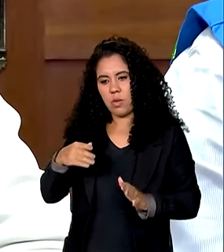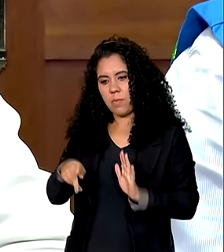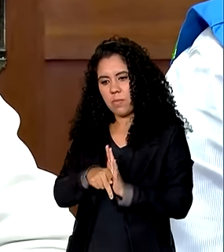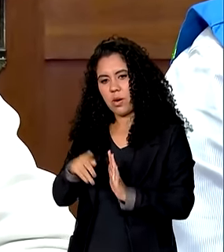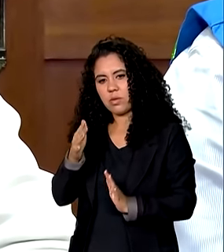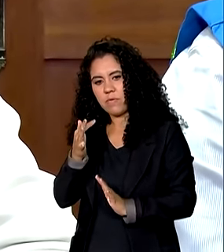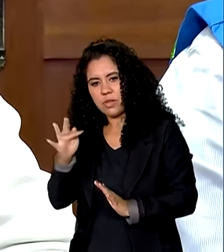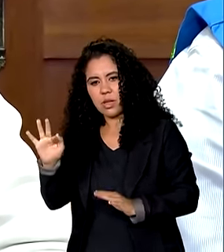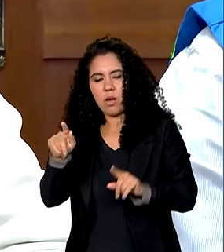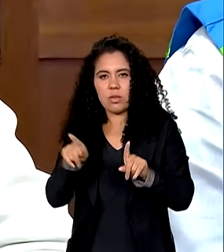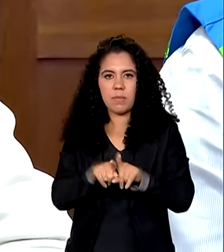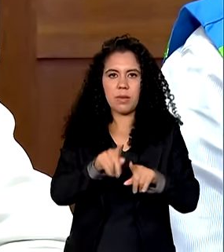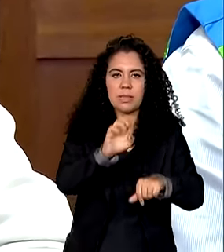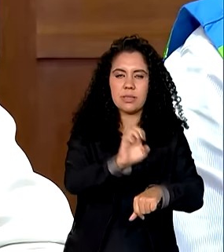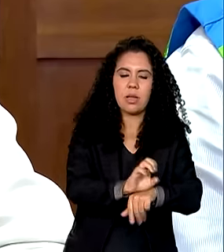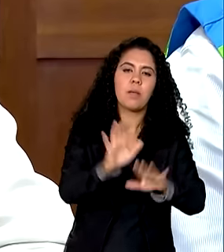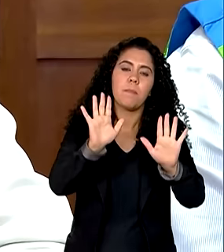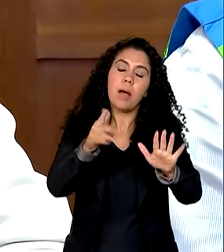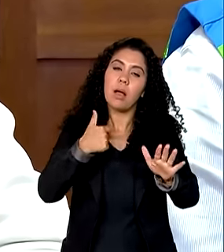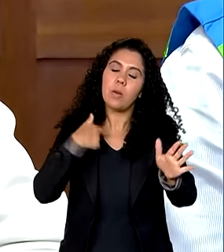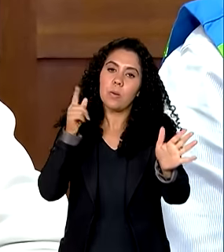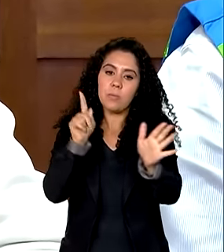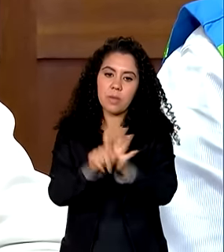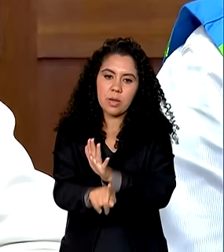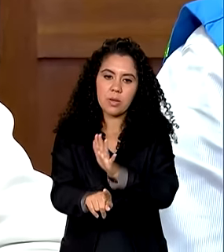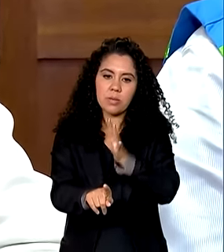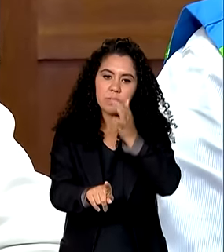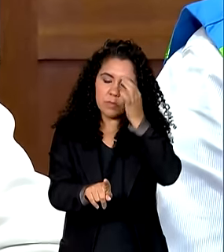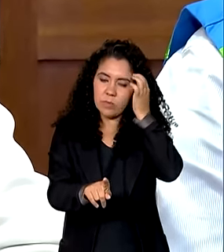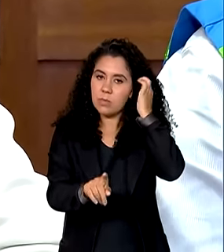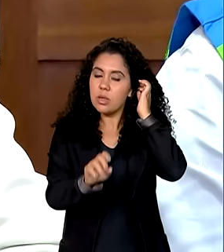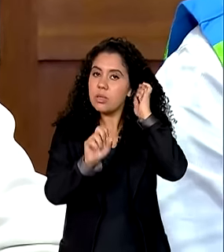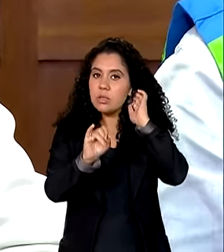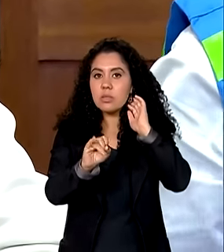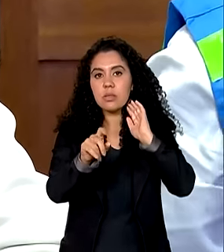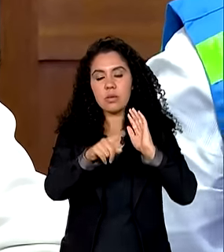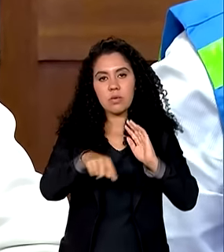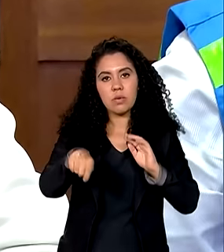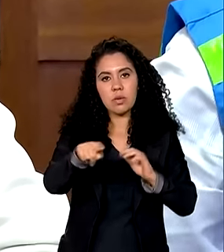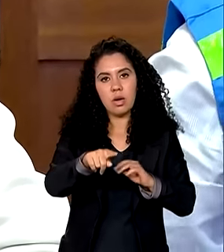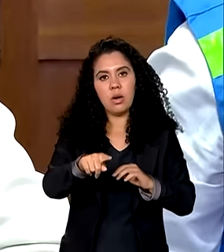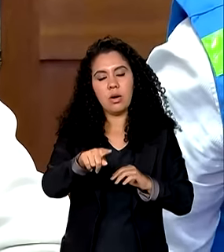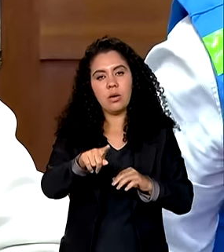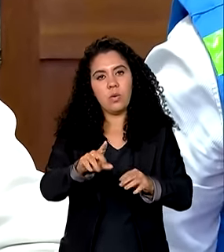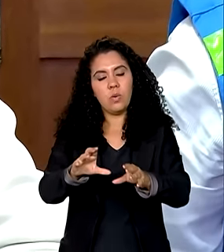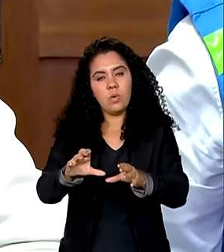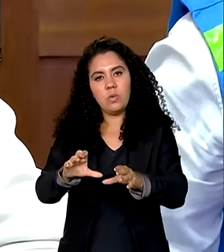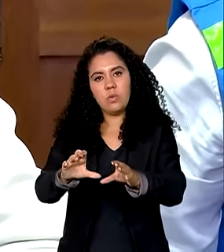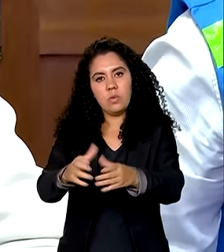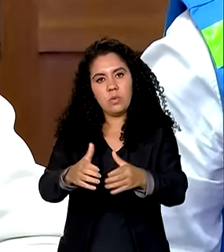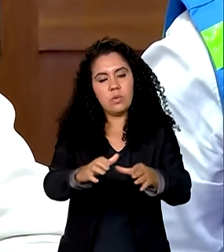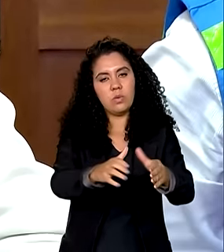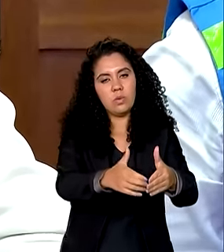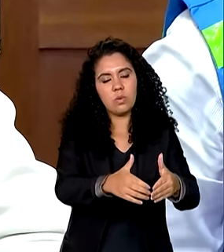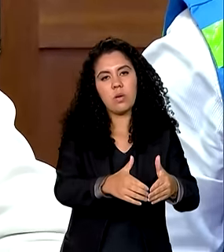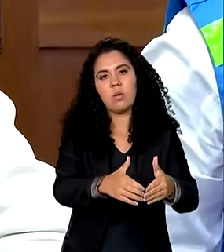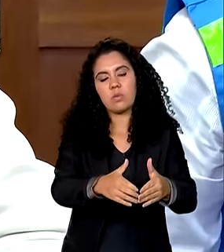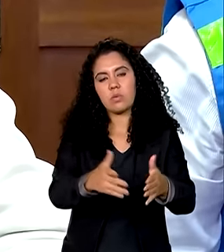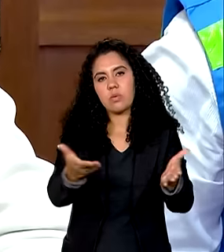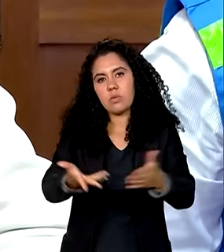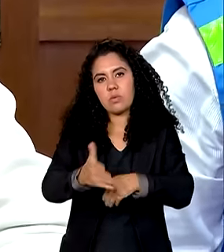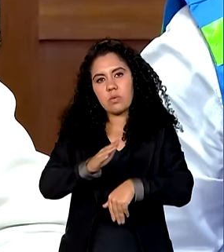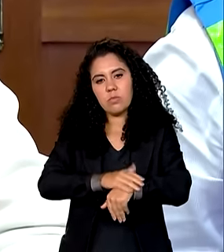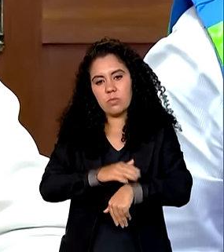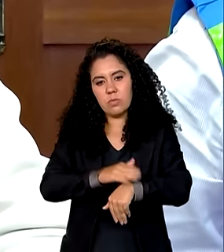estadual eu pergunto se o governo entende que esse efetivo ele é nesse momento